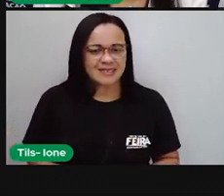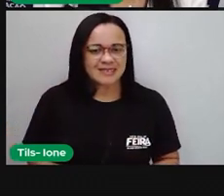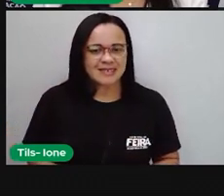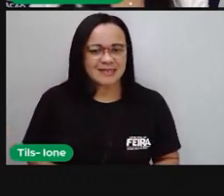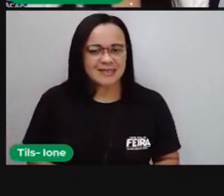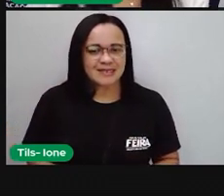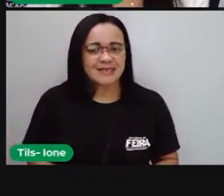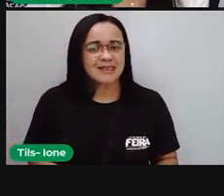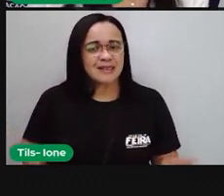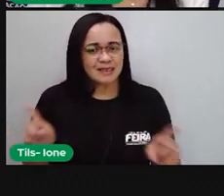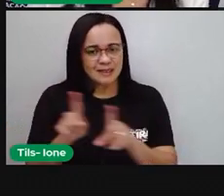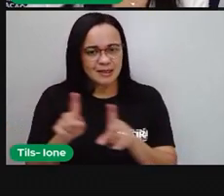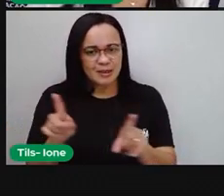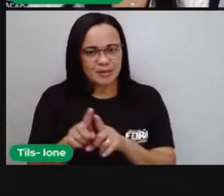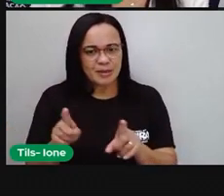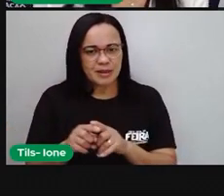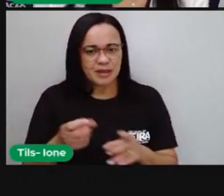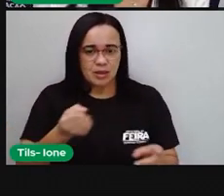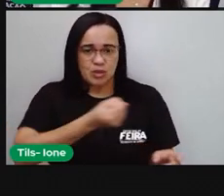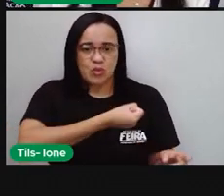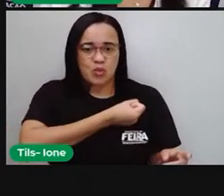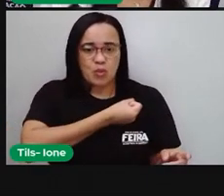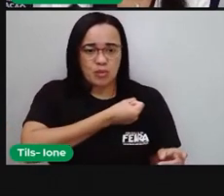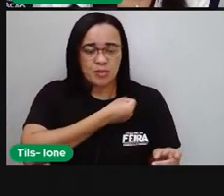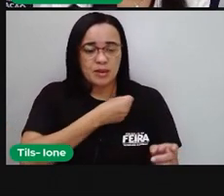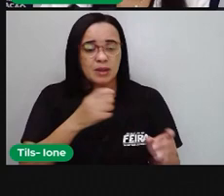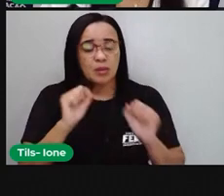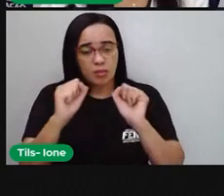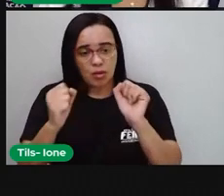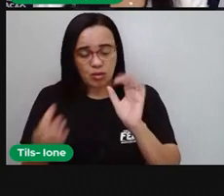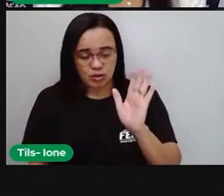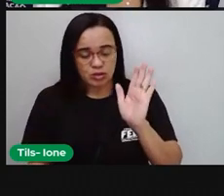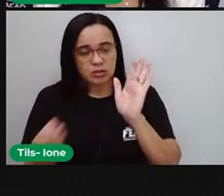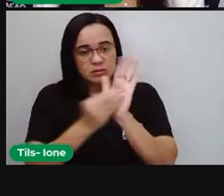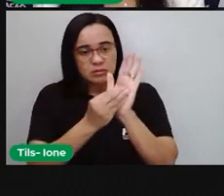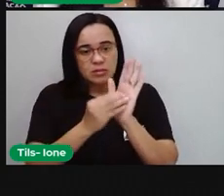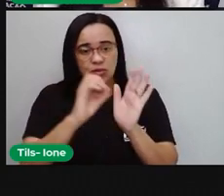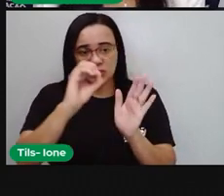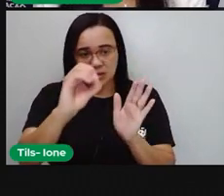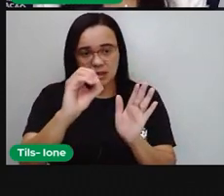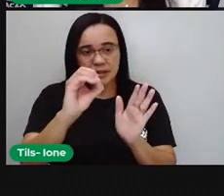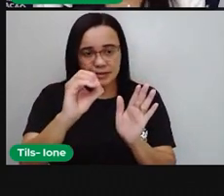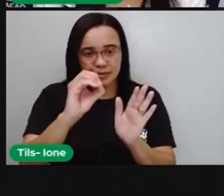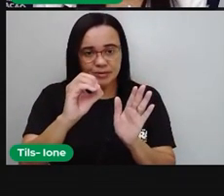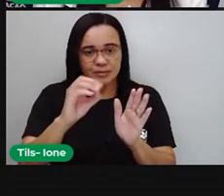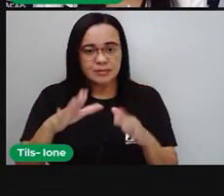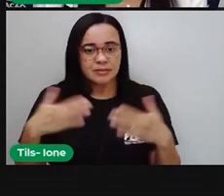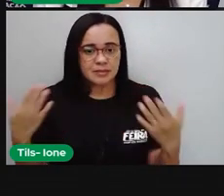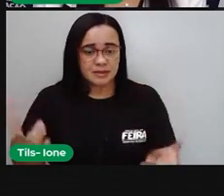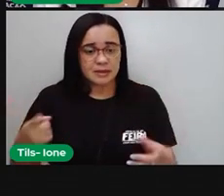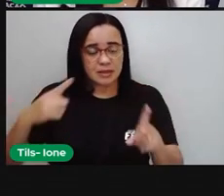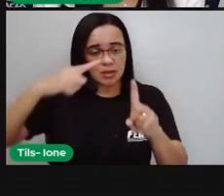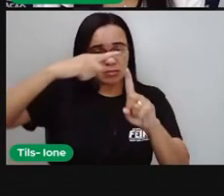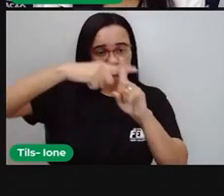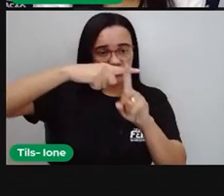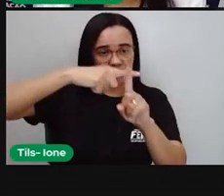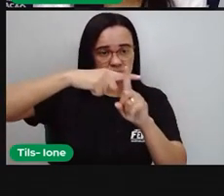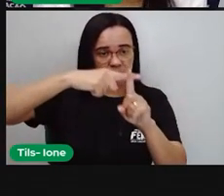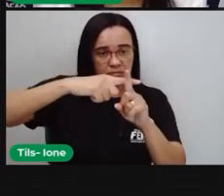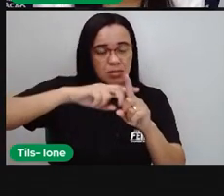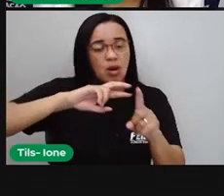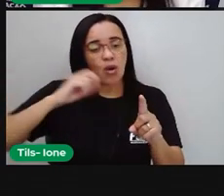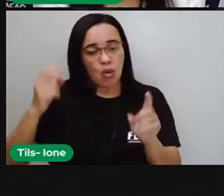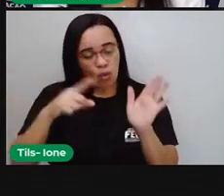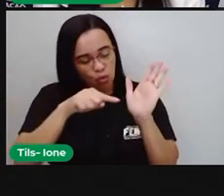casas acrescentando zeros. Então, tanto na adição quanto na subtração, no momento em que a gente vai armar a